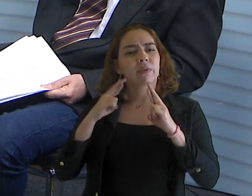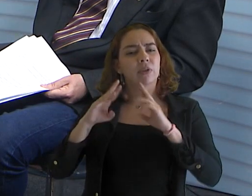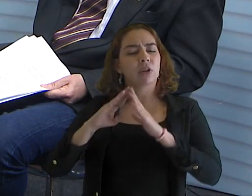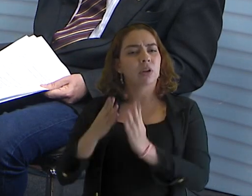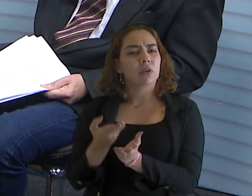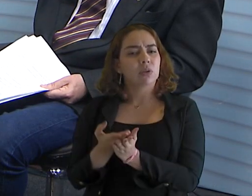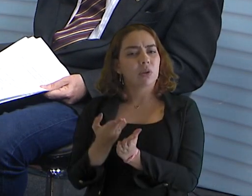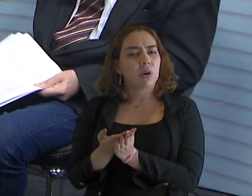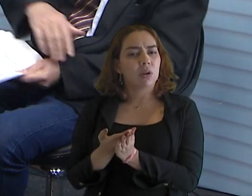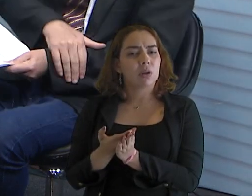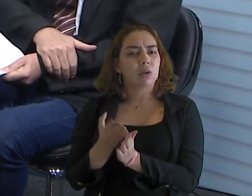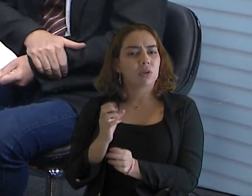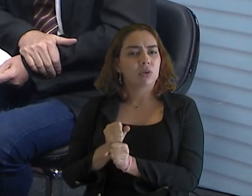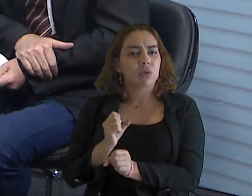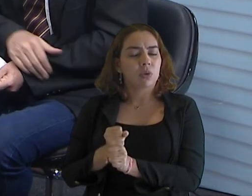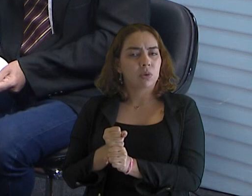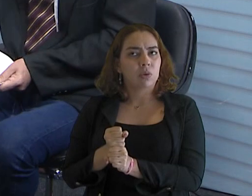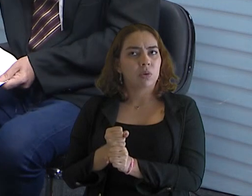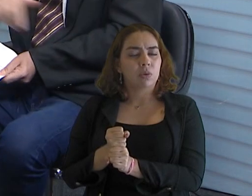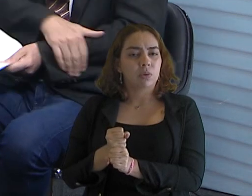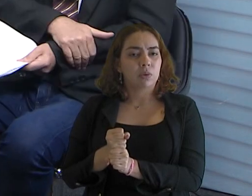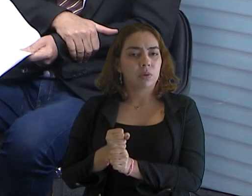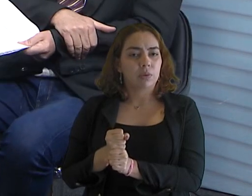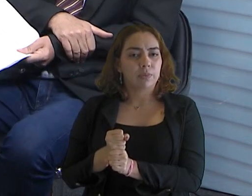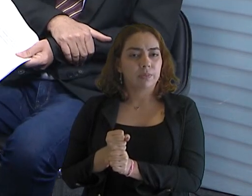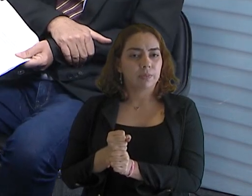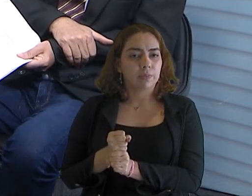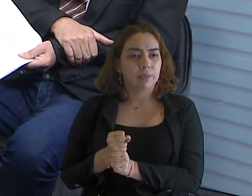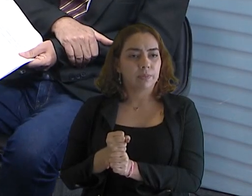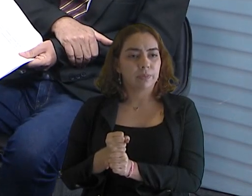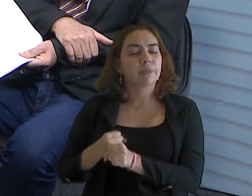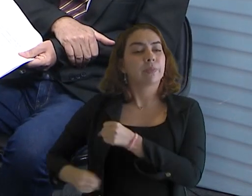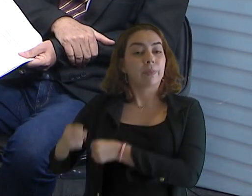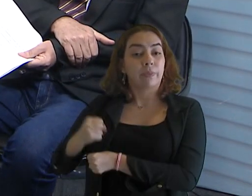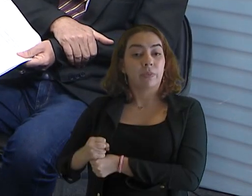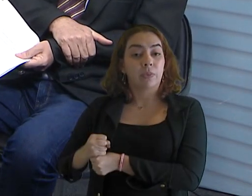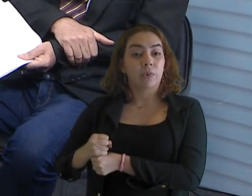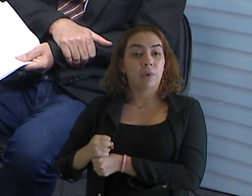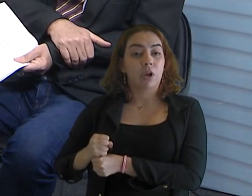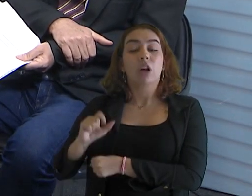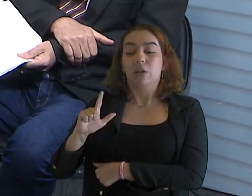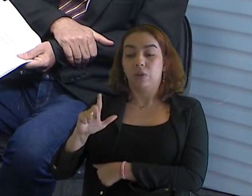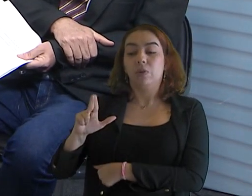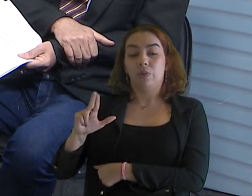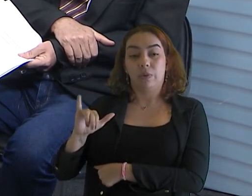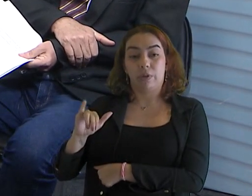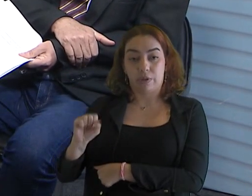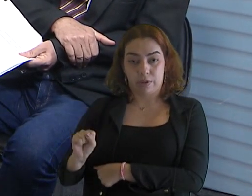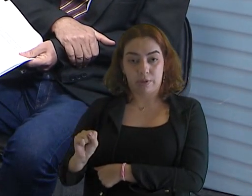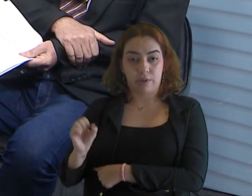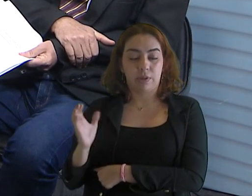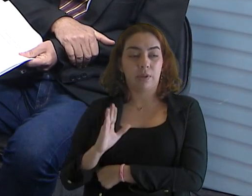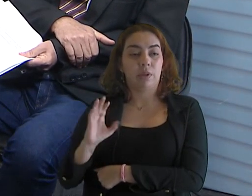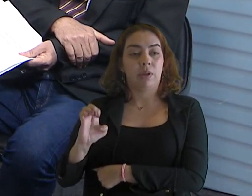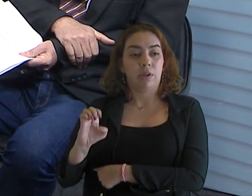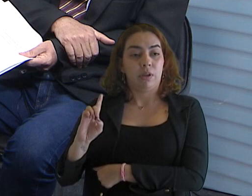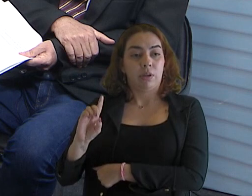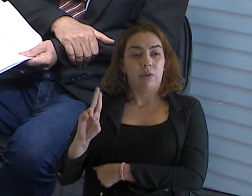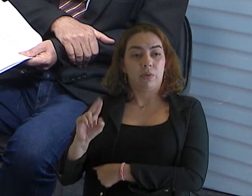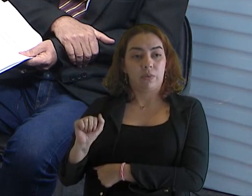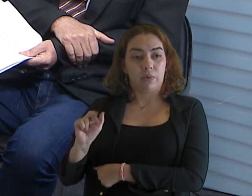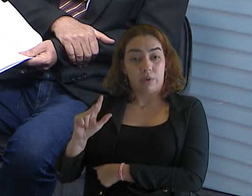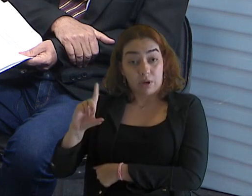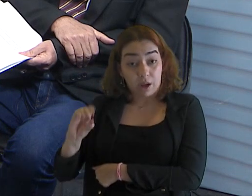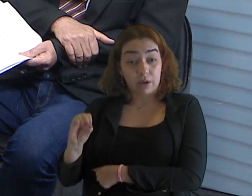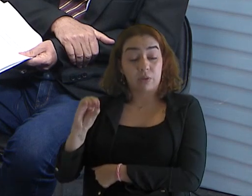que foi no início da gestão do Valdomiro. Ele veio aqui no Brasil. Seria o Luiz Eduardo? É, Luiz Eduardo. Ele está como diretor, diretor